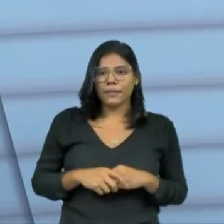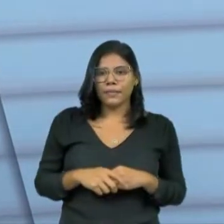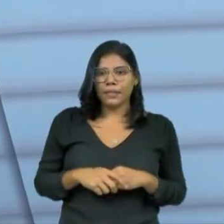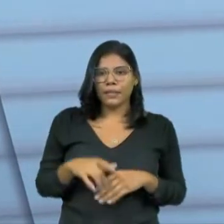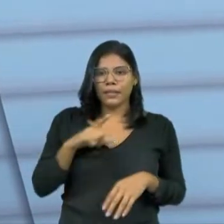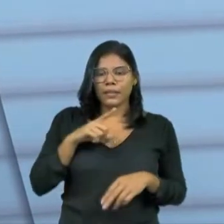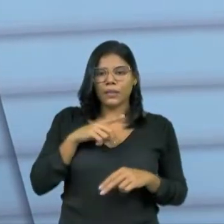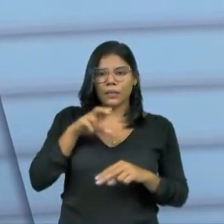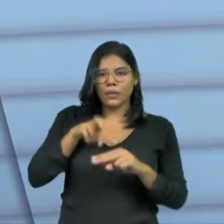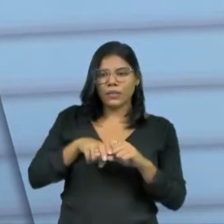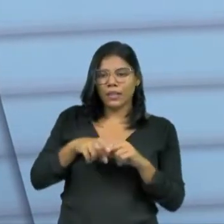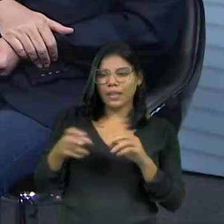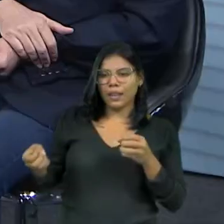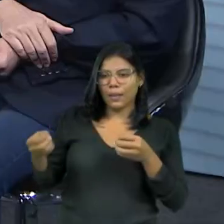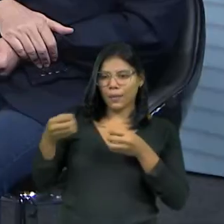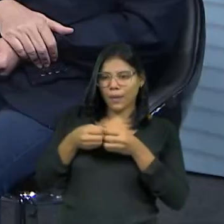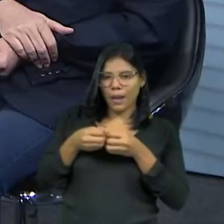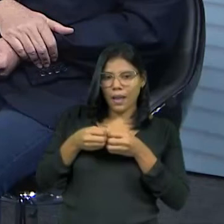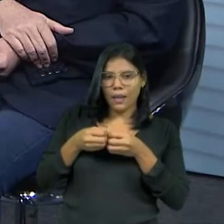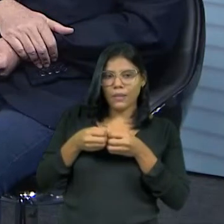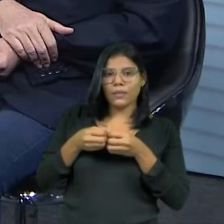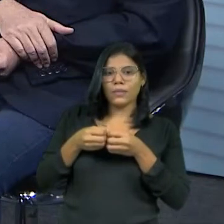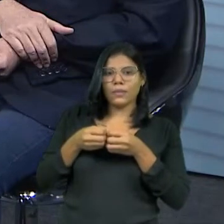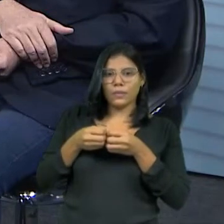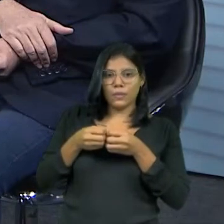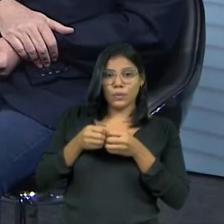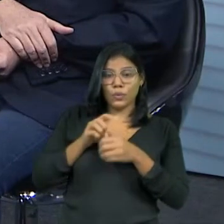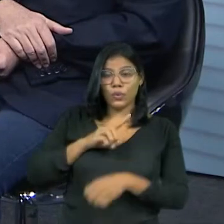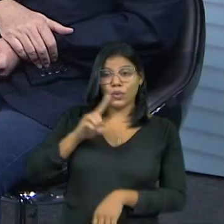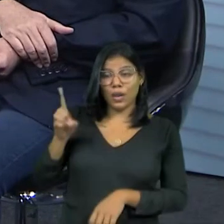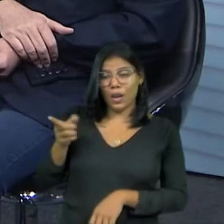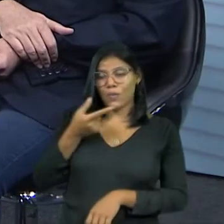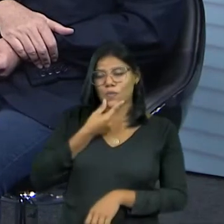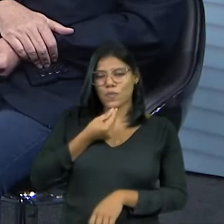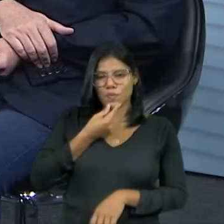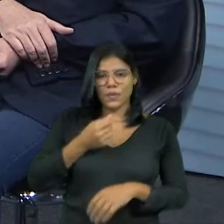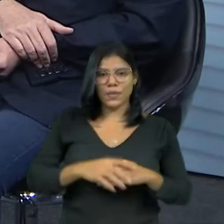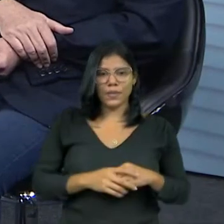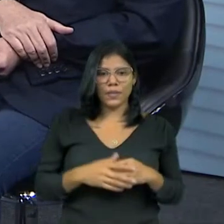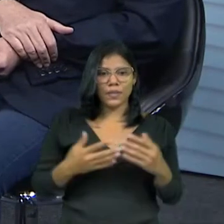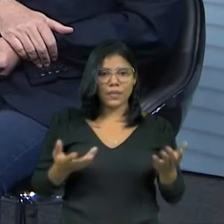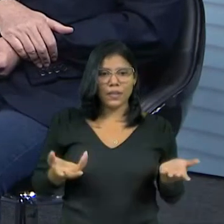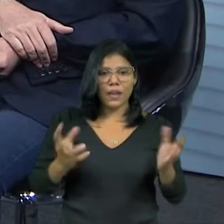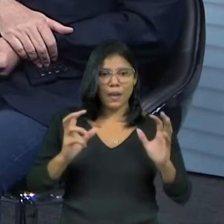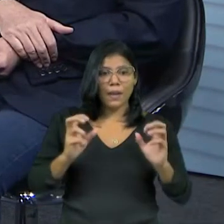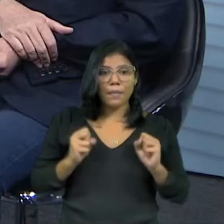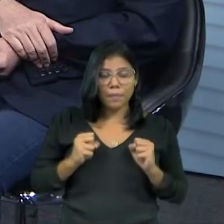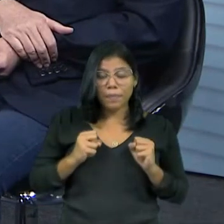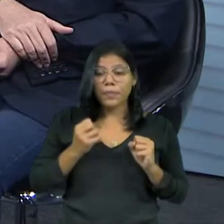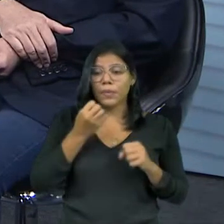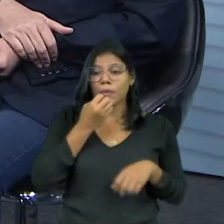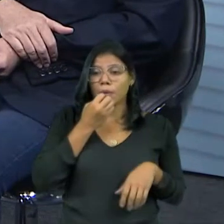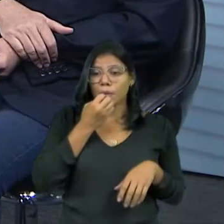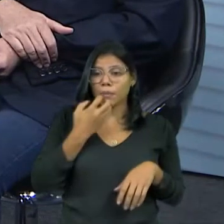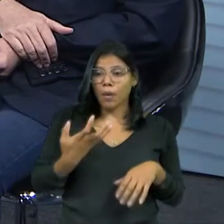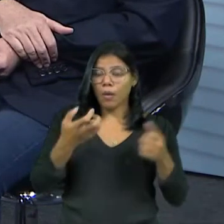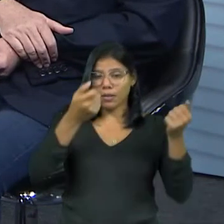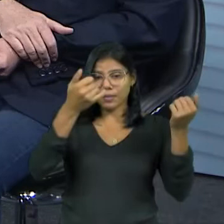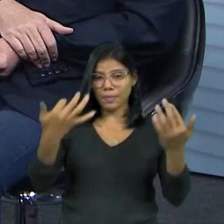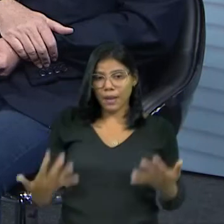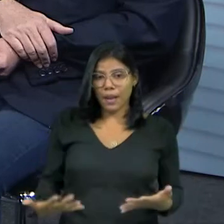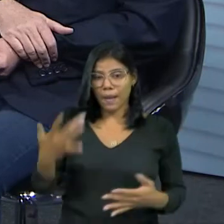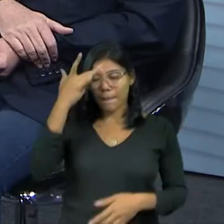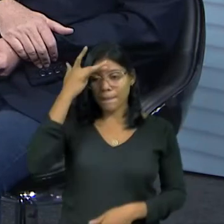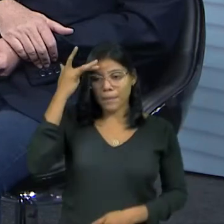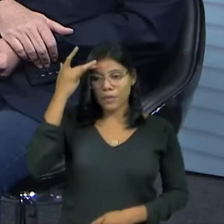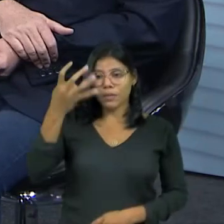estou sentada do lado direito do apresentador. Pronto. Então, se a gente sempre gosta de fazer esse tipo de descrição, porque quem está